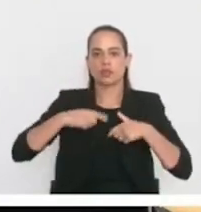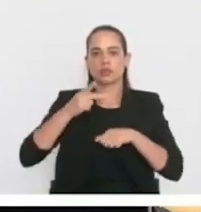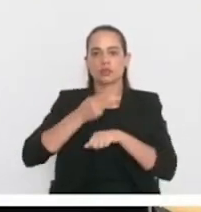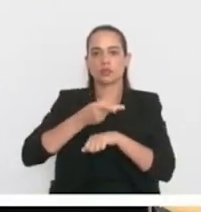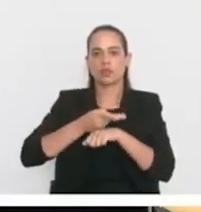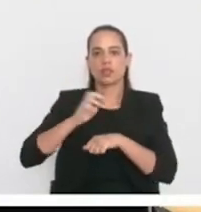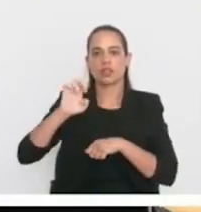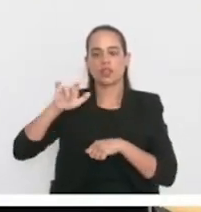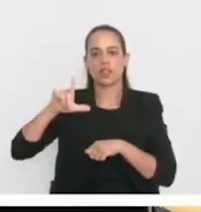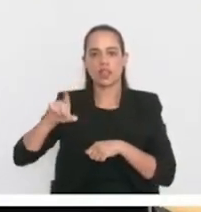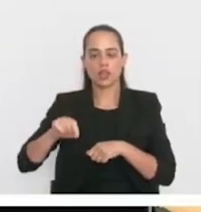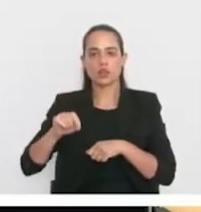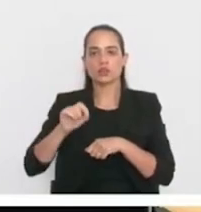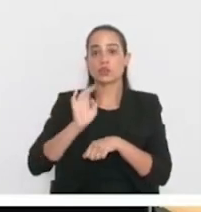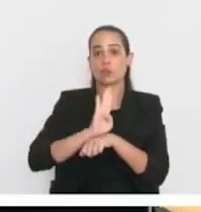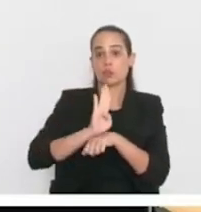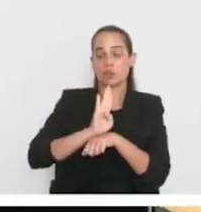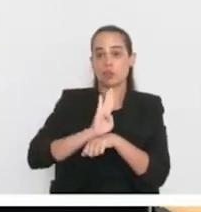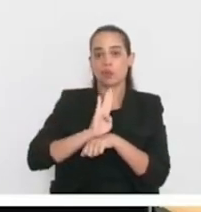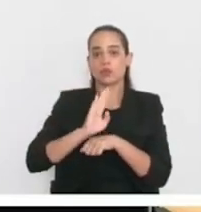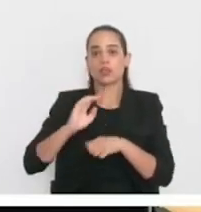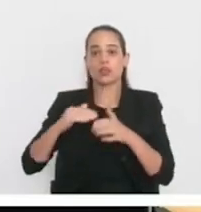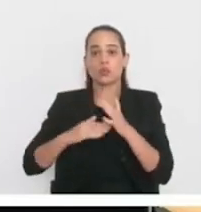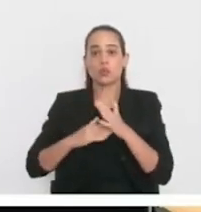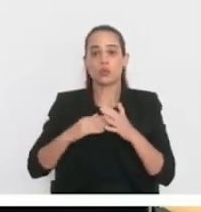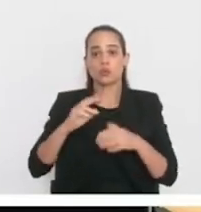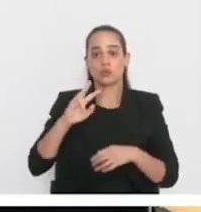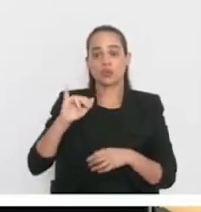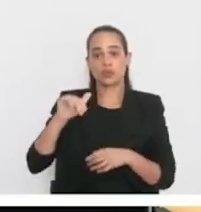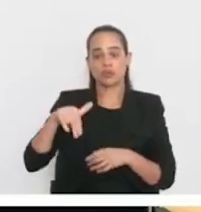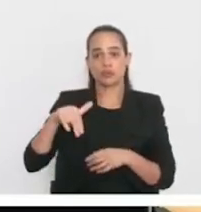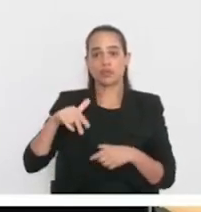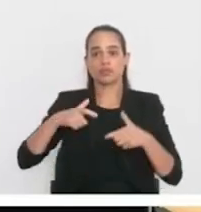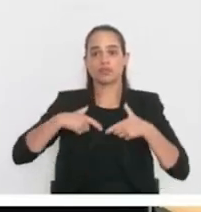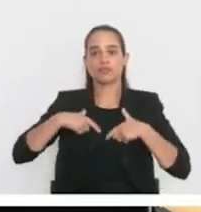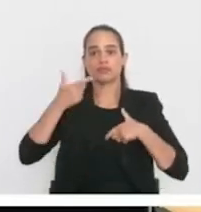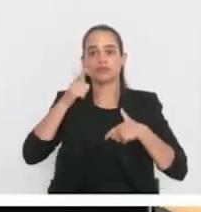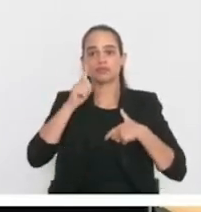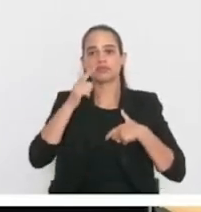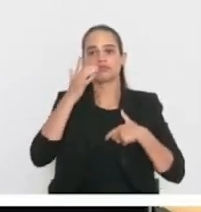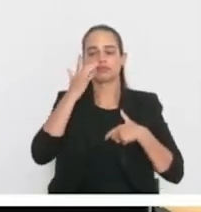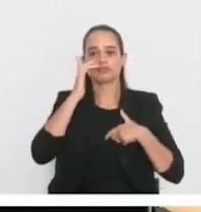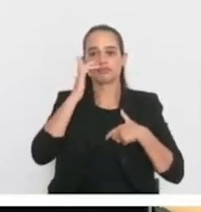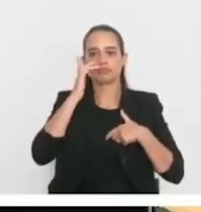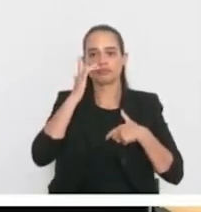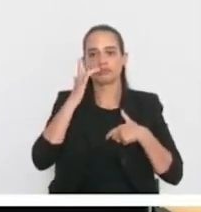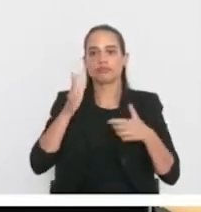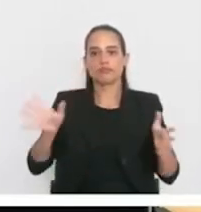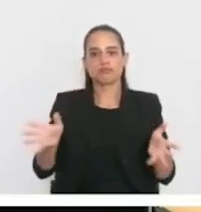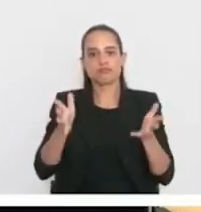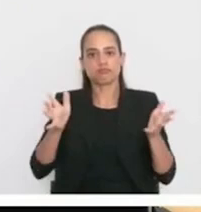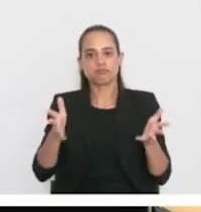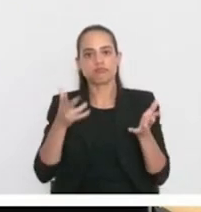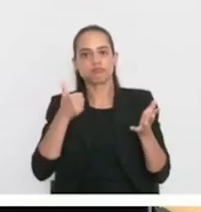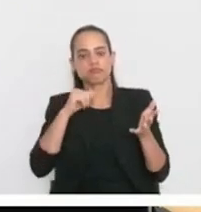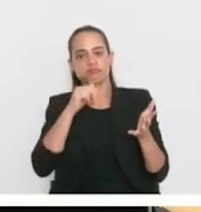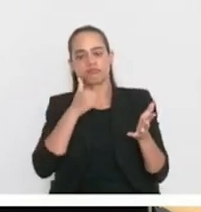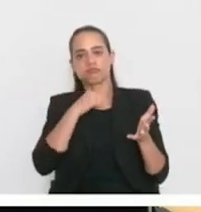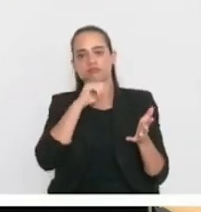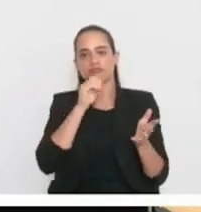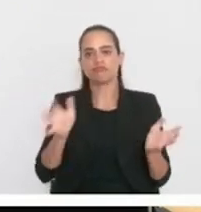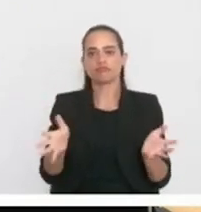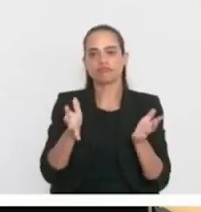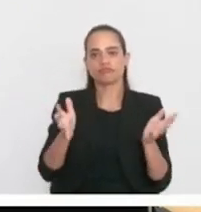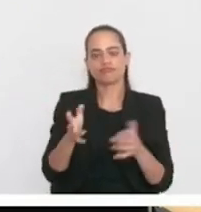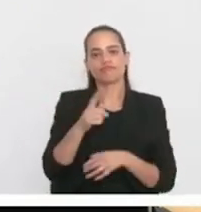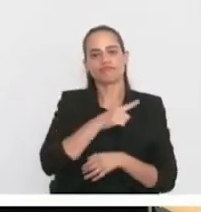ganhou a medalha de bronze e, por fim, Ivan obteve a medalha de ouro. Com o incentivo dado pelos pais e pelos próprios esforços, esses alunos, prodígios,